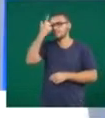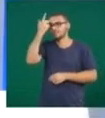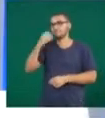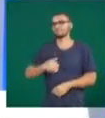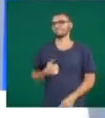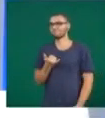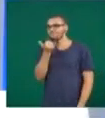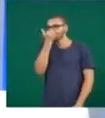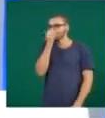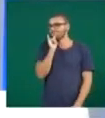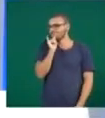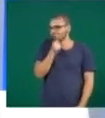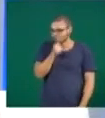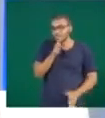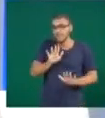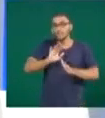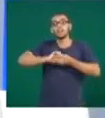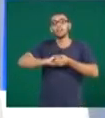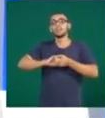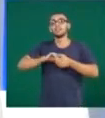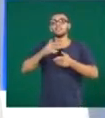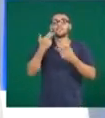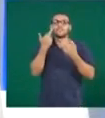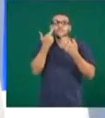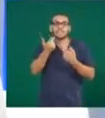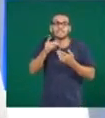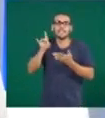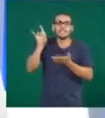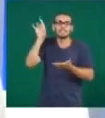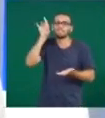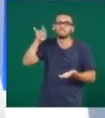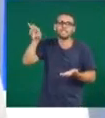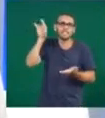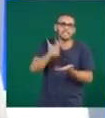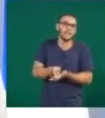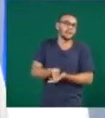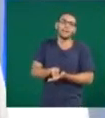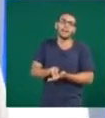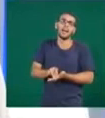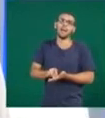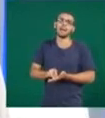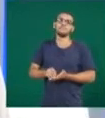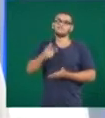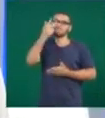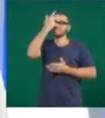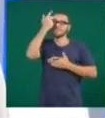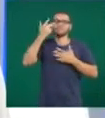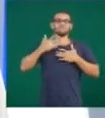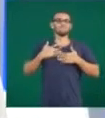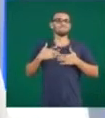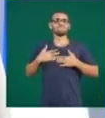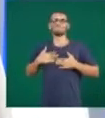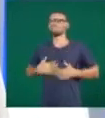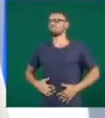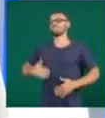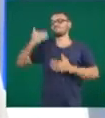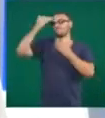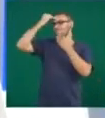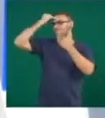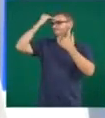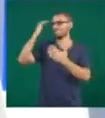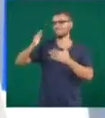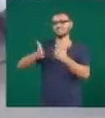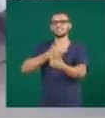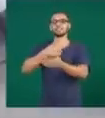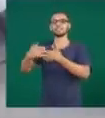quando a gratidão é verdadeira, ela vai acontecer de uma forma muito natural, independente do outro ser ingrato